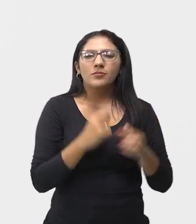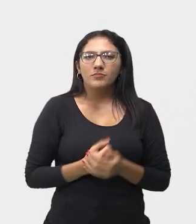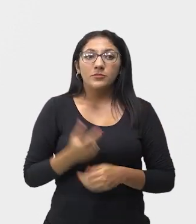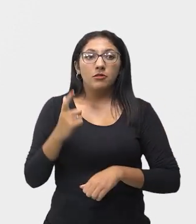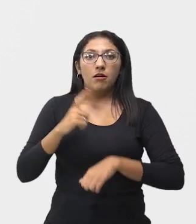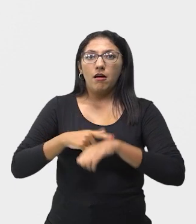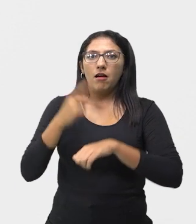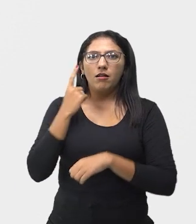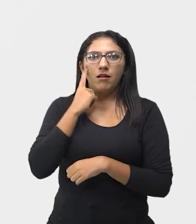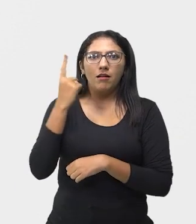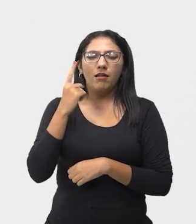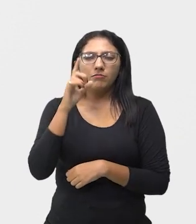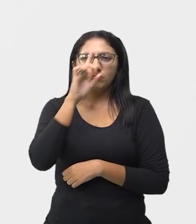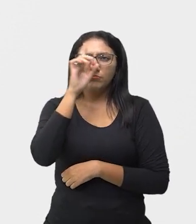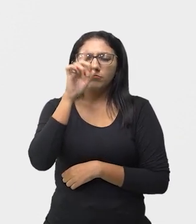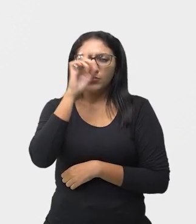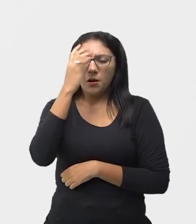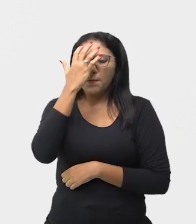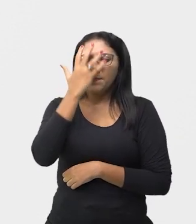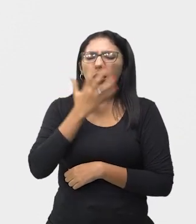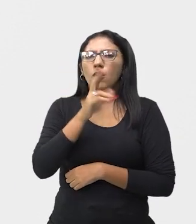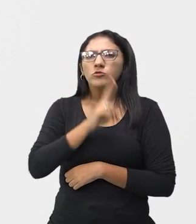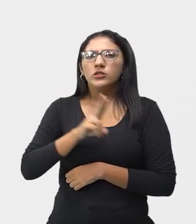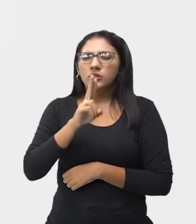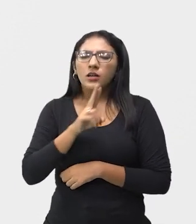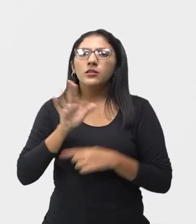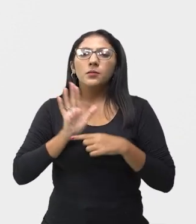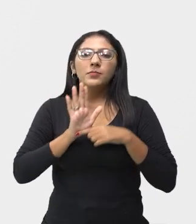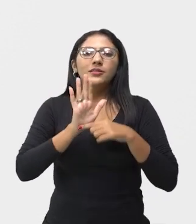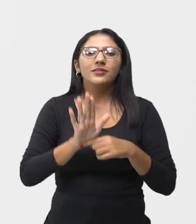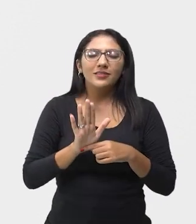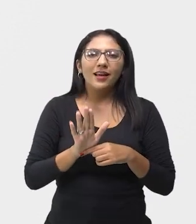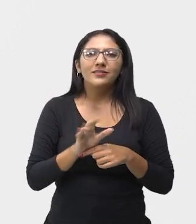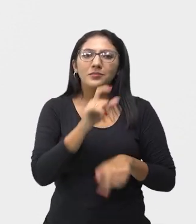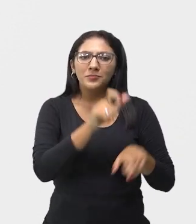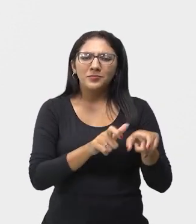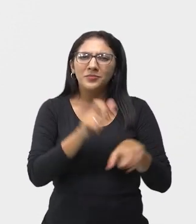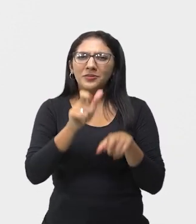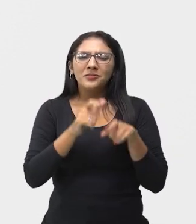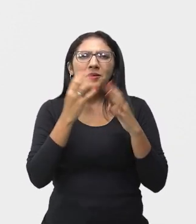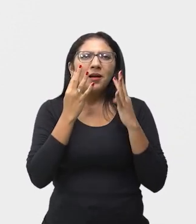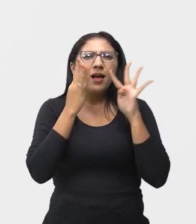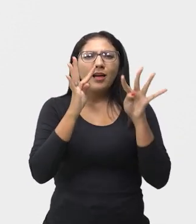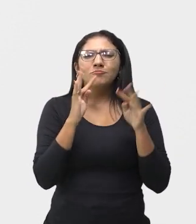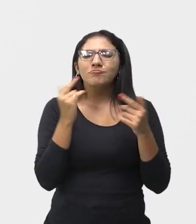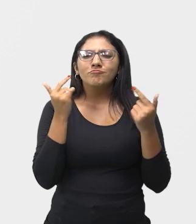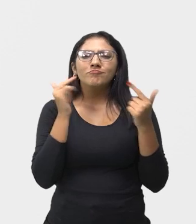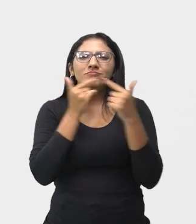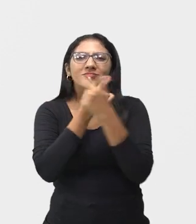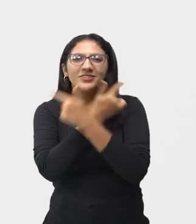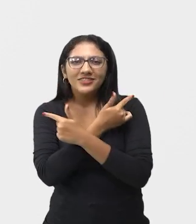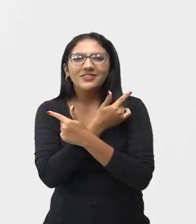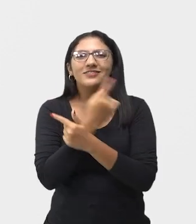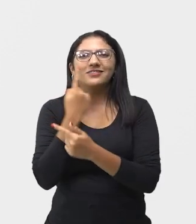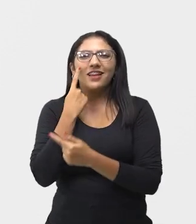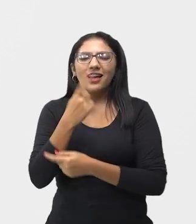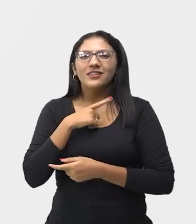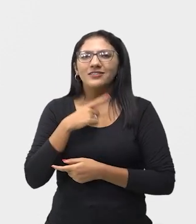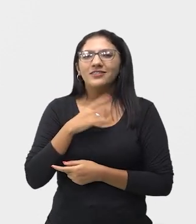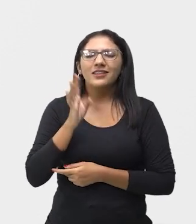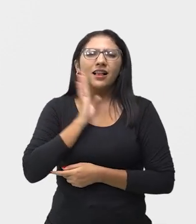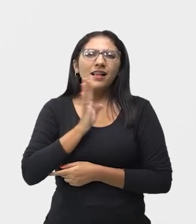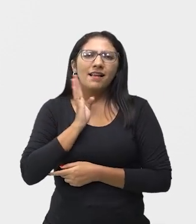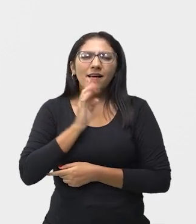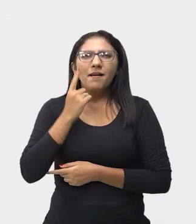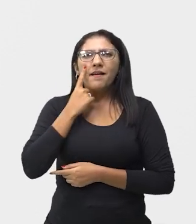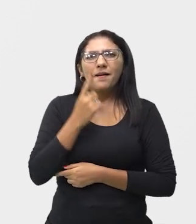improviso, fazia também com que o público dessem muitas risadas. Porque era uma comédia dell'arte do